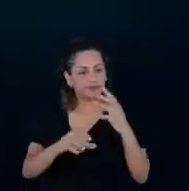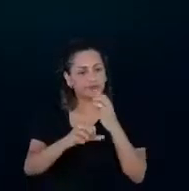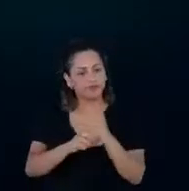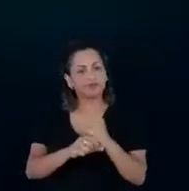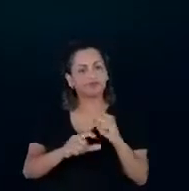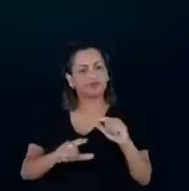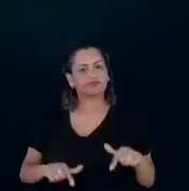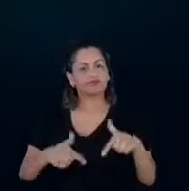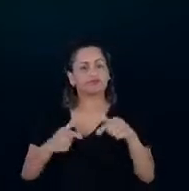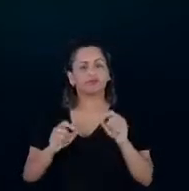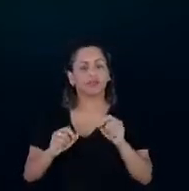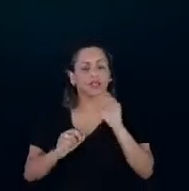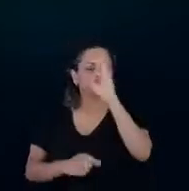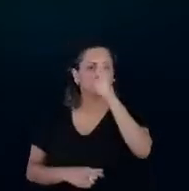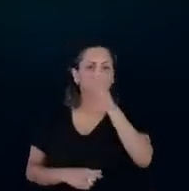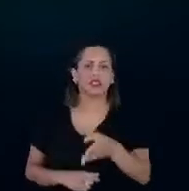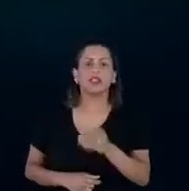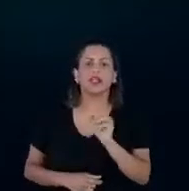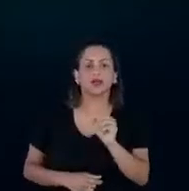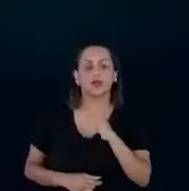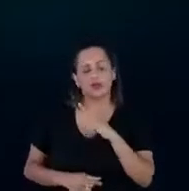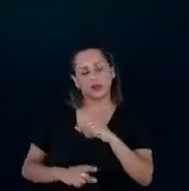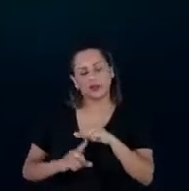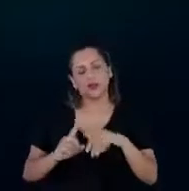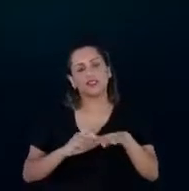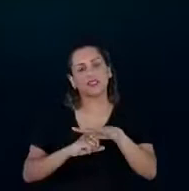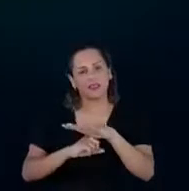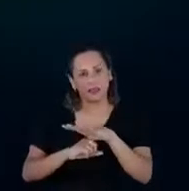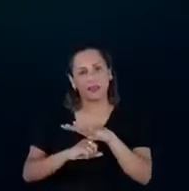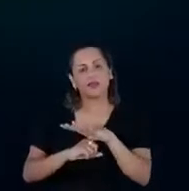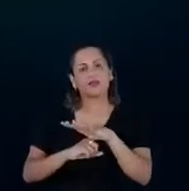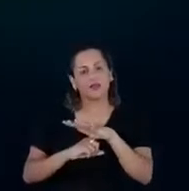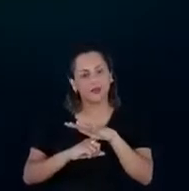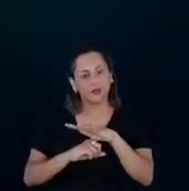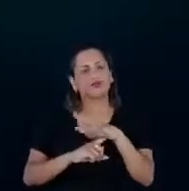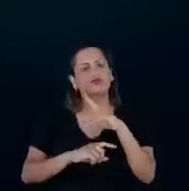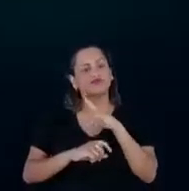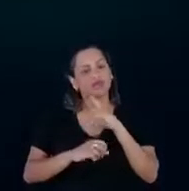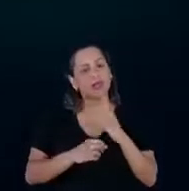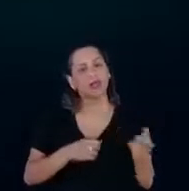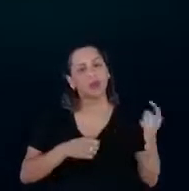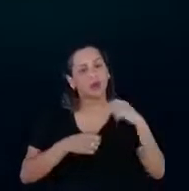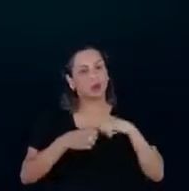diretamente com uma sociedade e traz esse retorno fantástico.